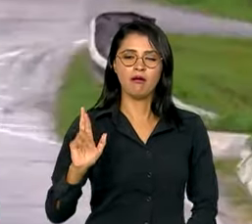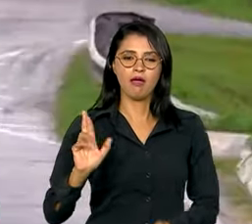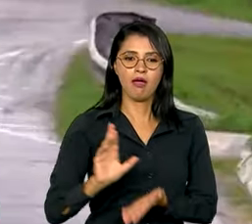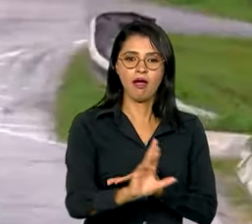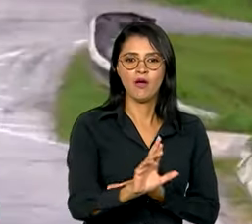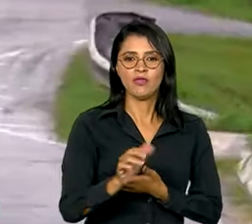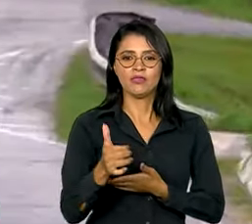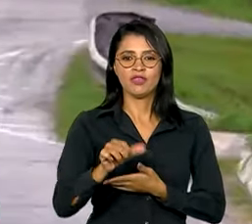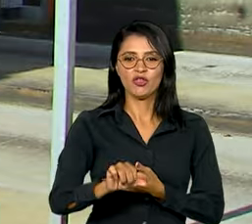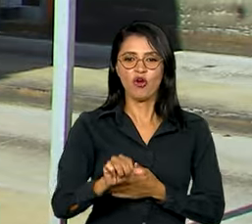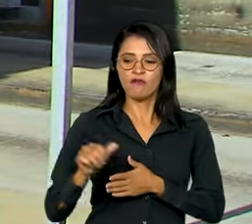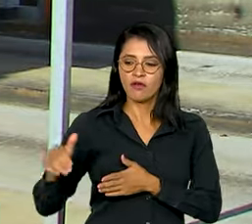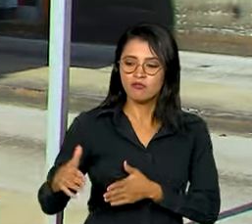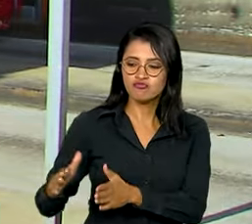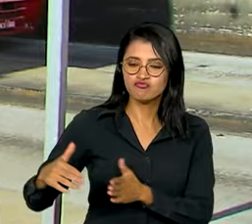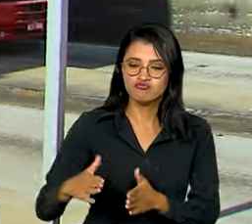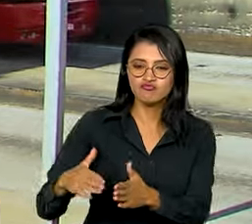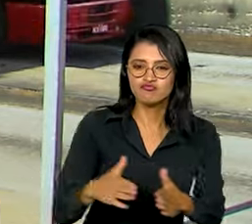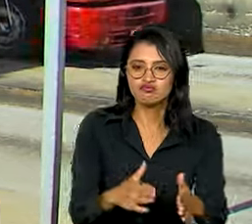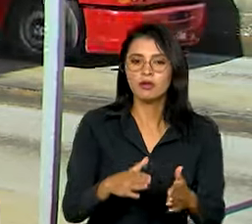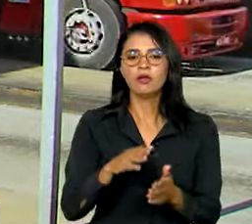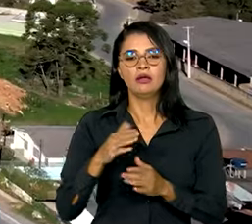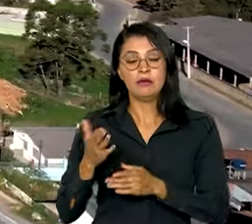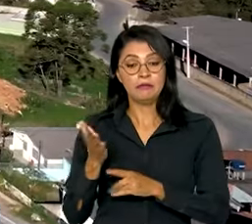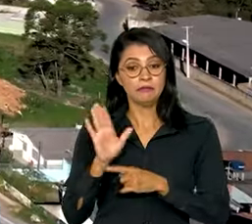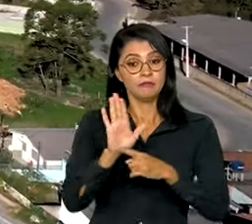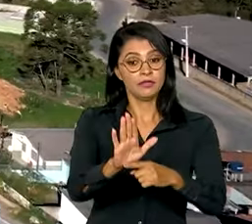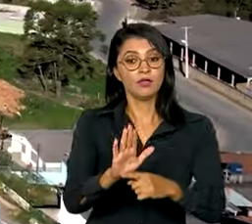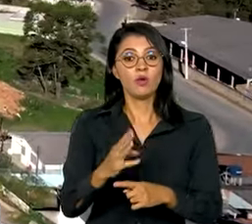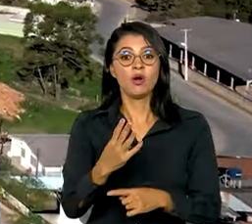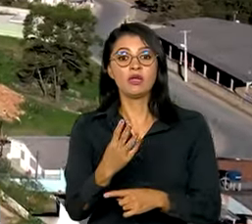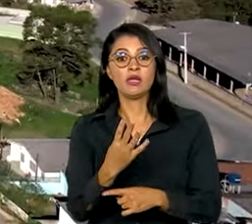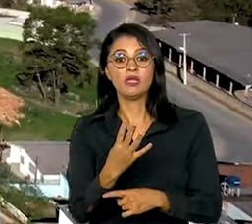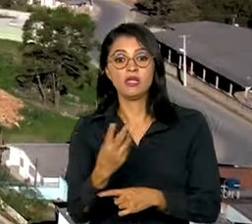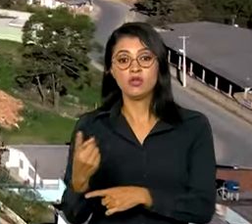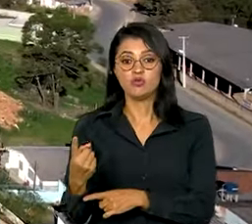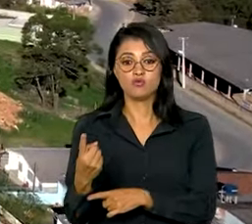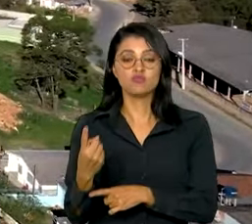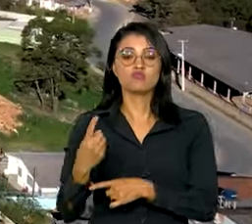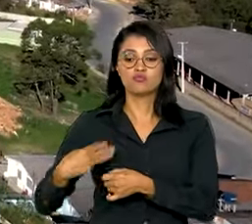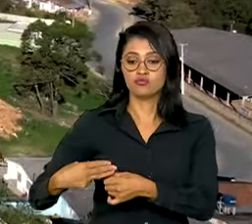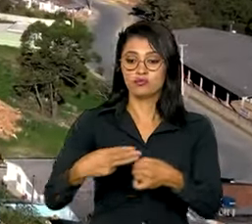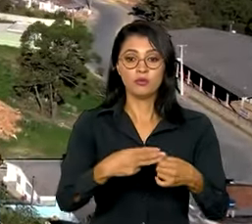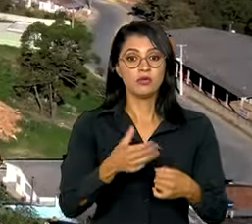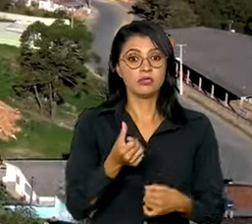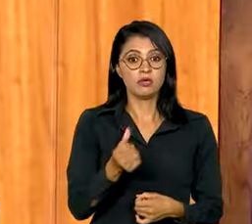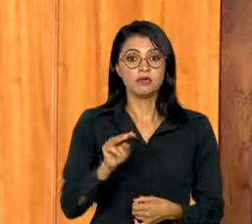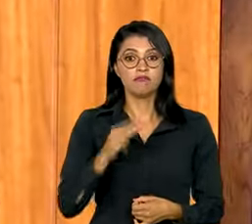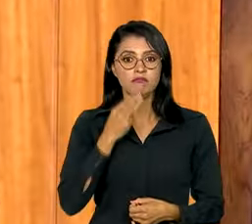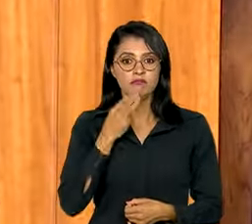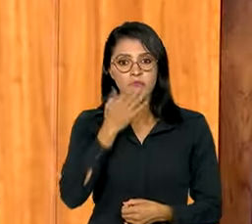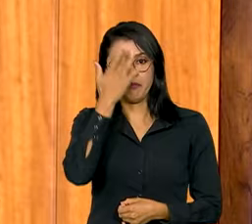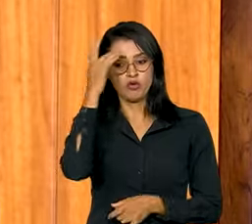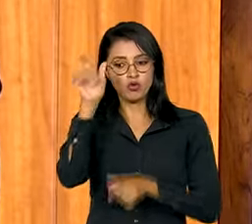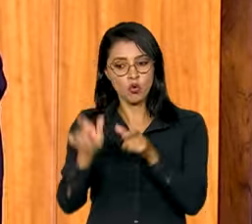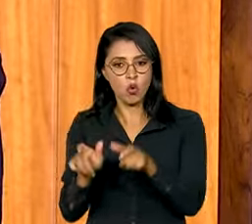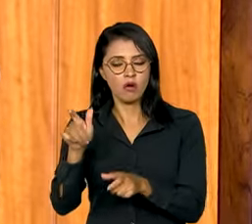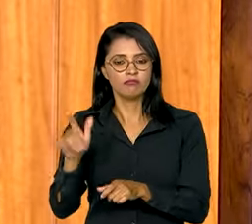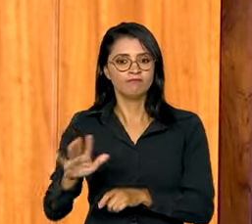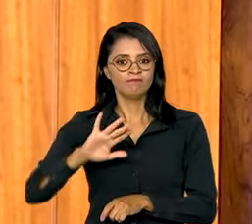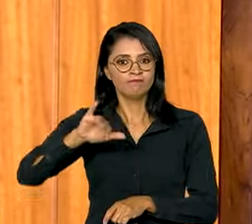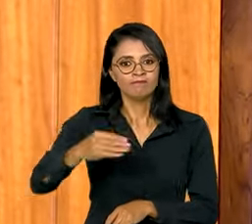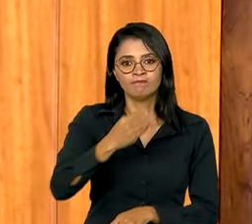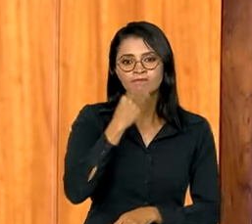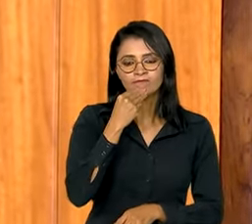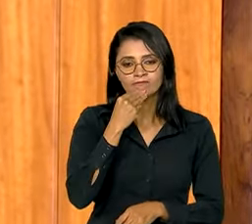19 trechos, beneficiando 41 municípios e cerca de 6 milhões de brasileiros. O povo do Paraná, durante